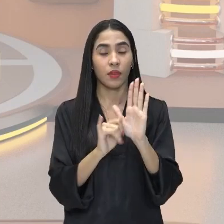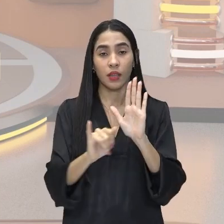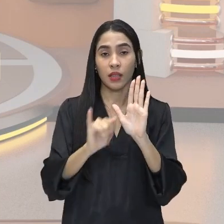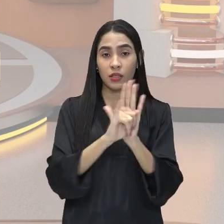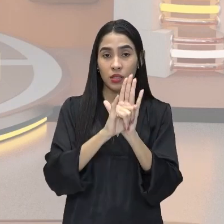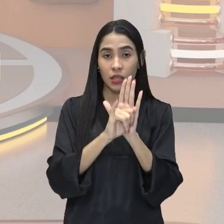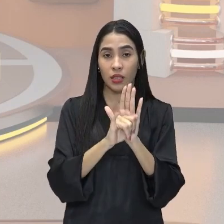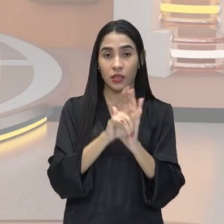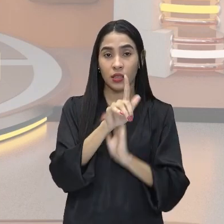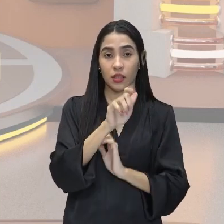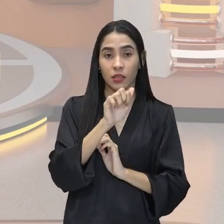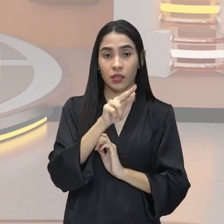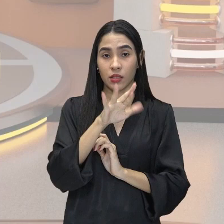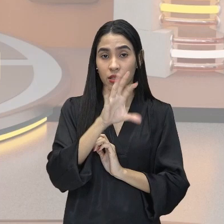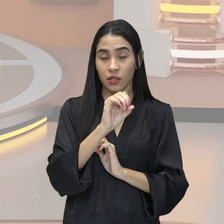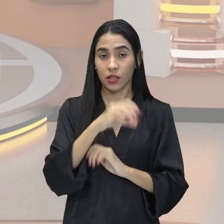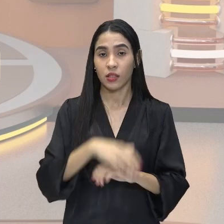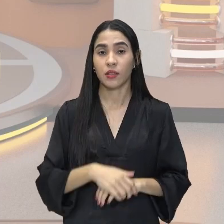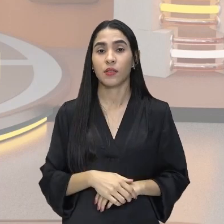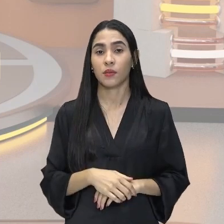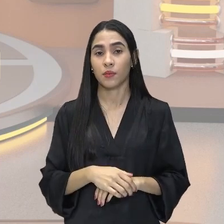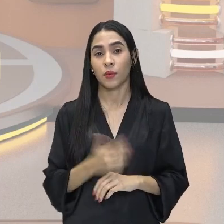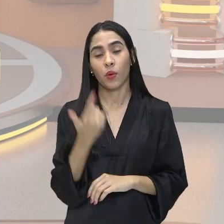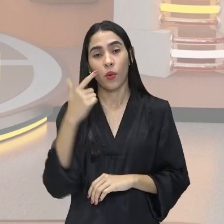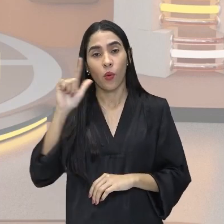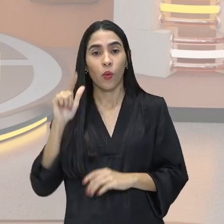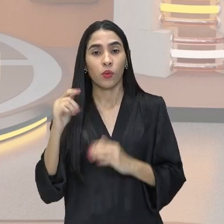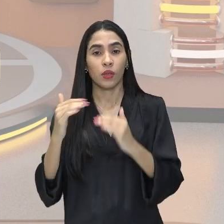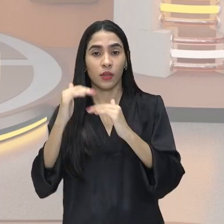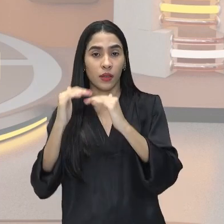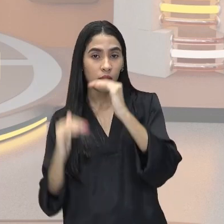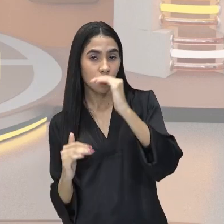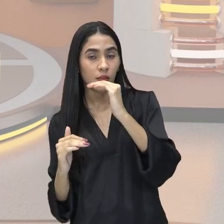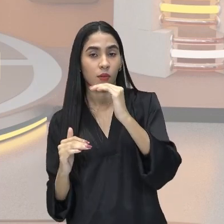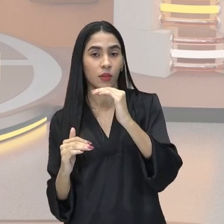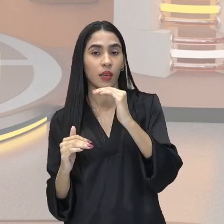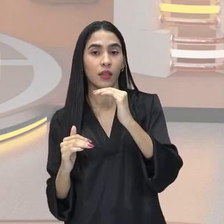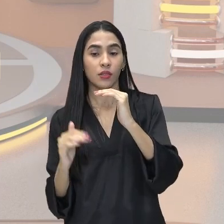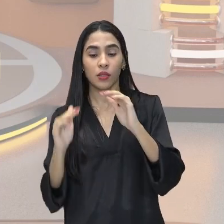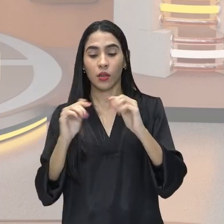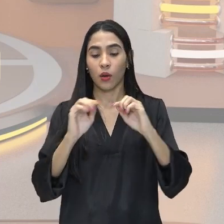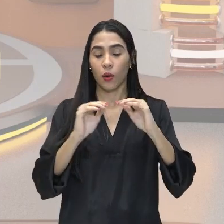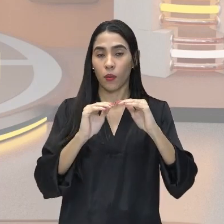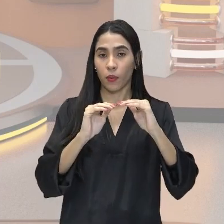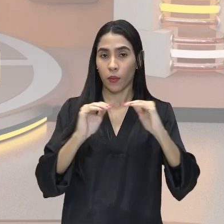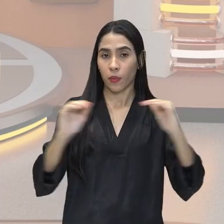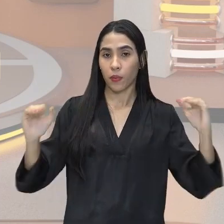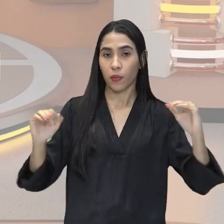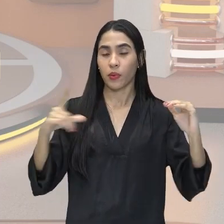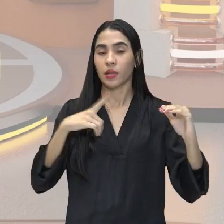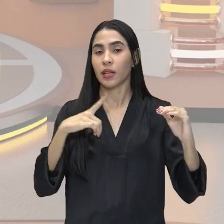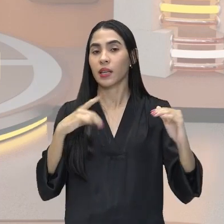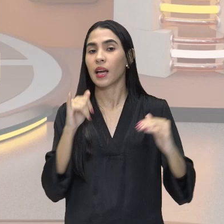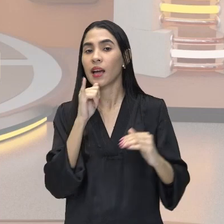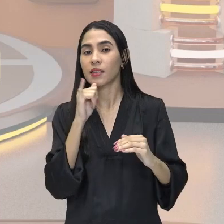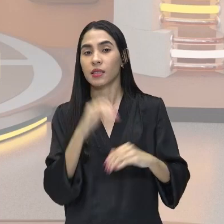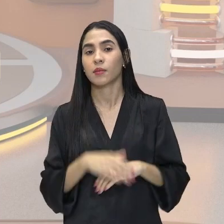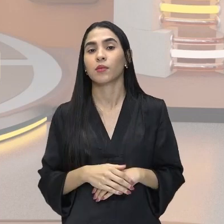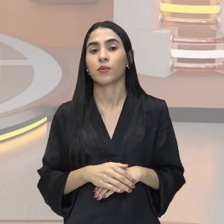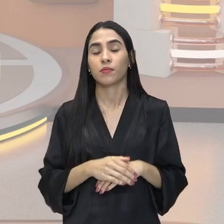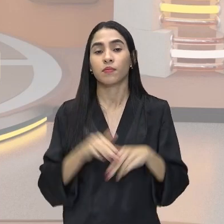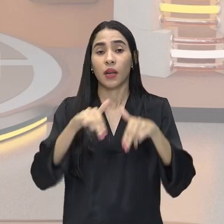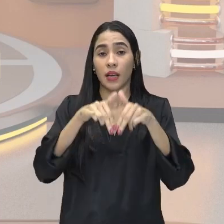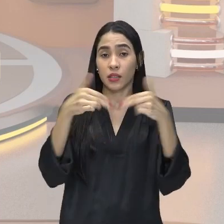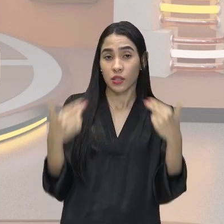está na vanguarda, enquanto outras desigualdades horizontais incluem aquelas baseadas na etnia,